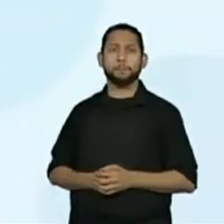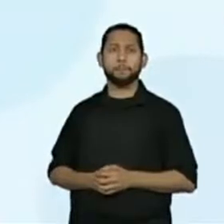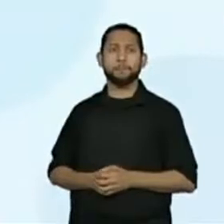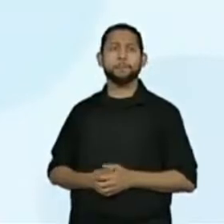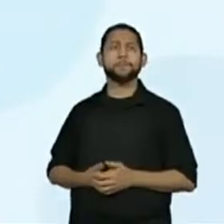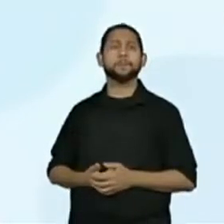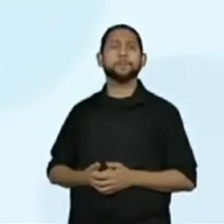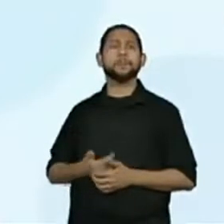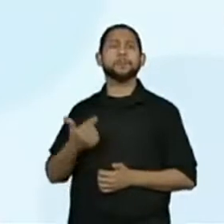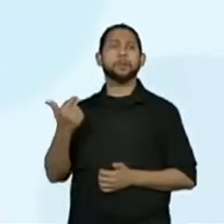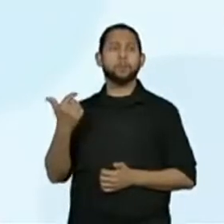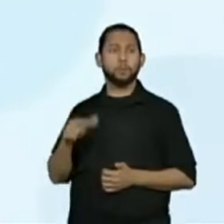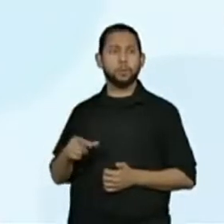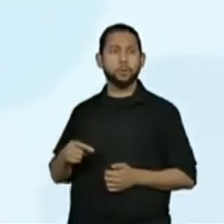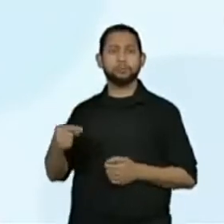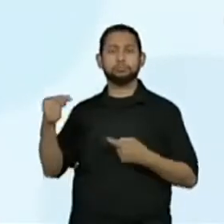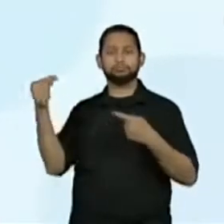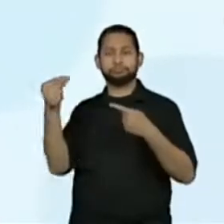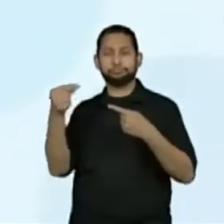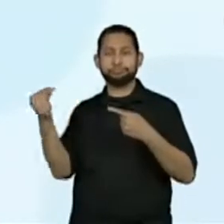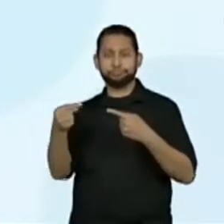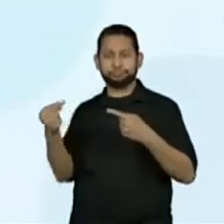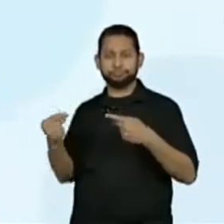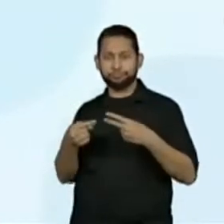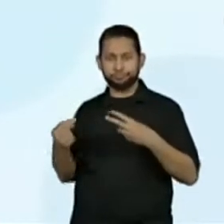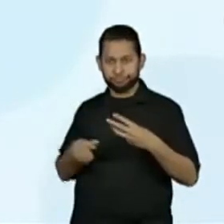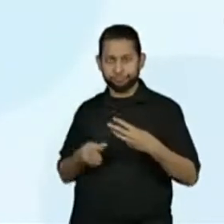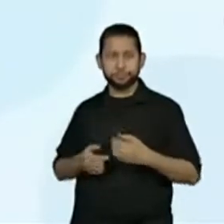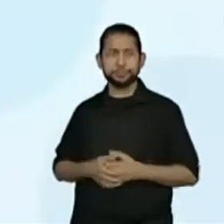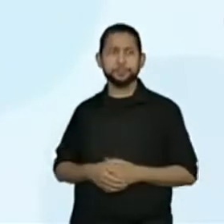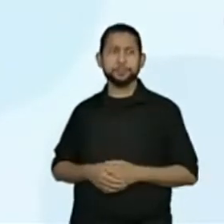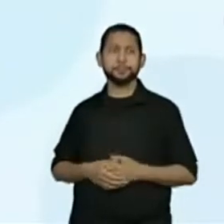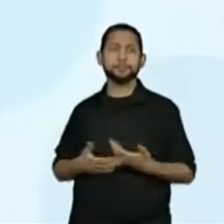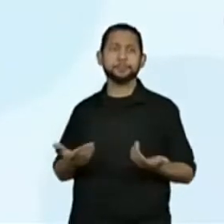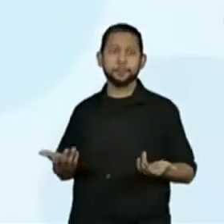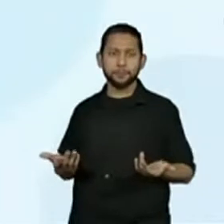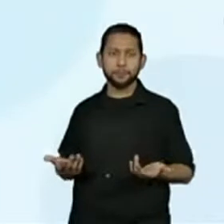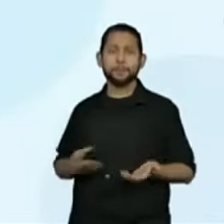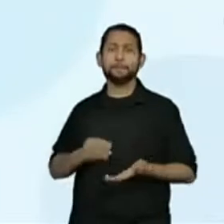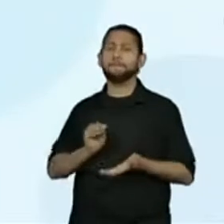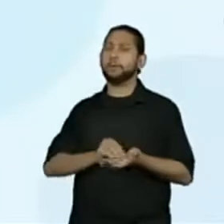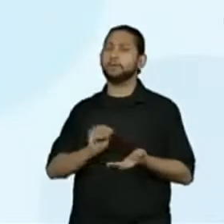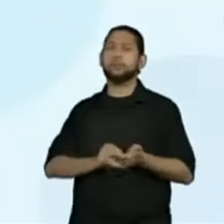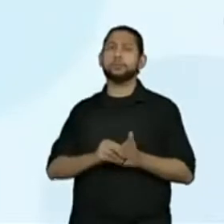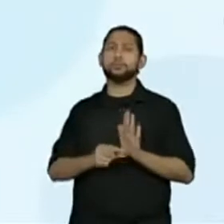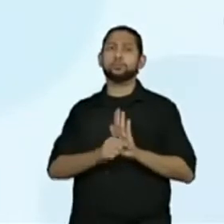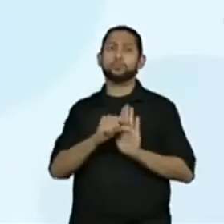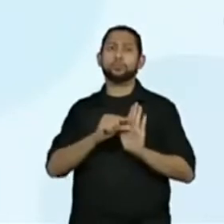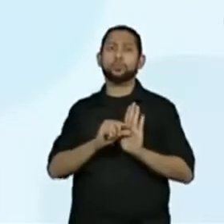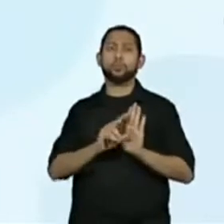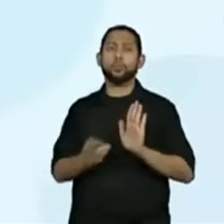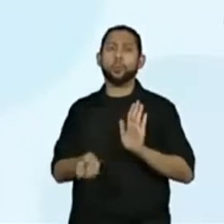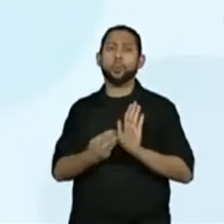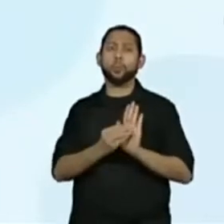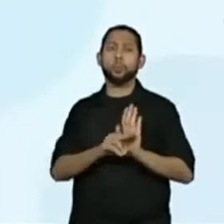Colocar uns marcação de tópico. Não citou com clareza. Está